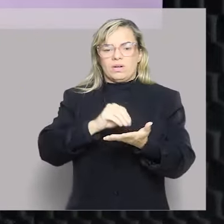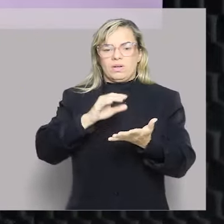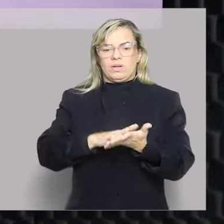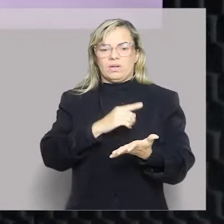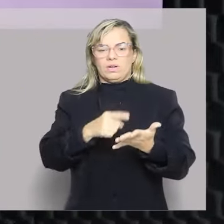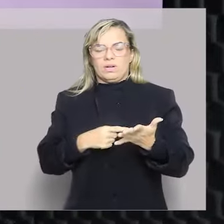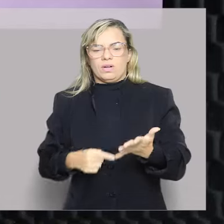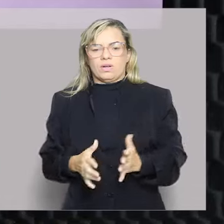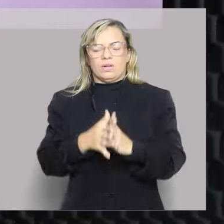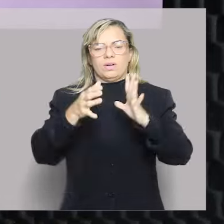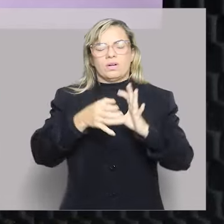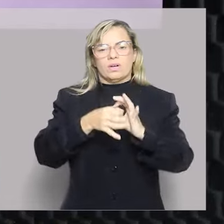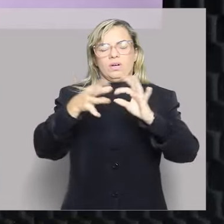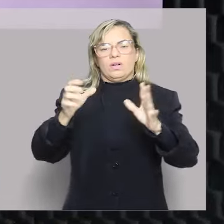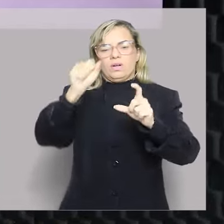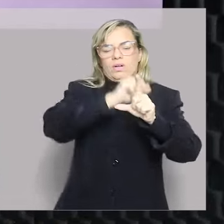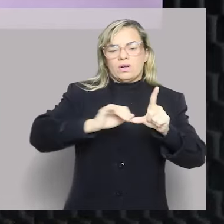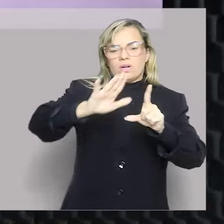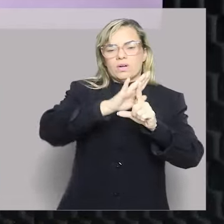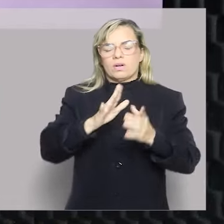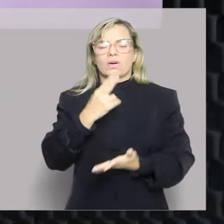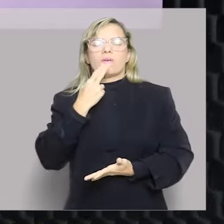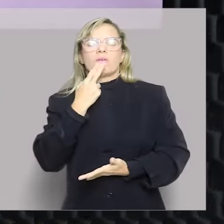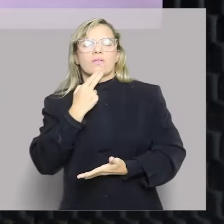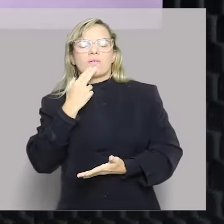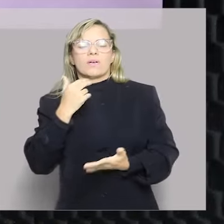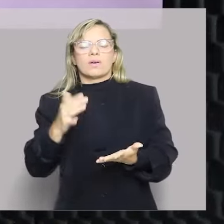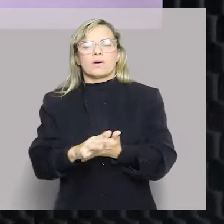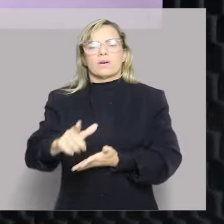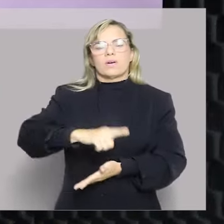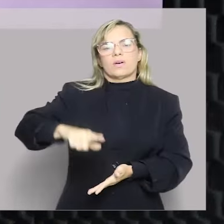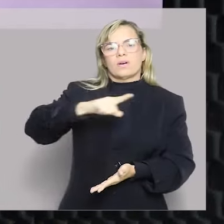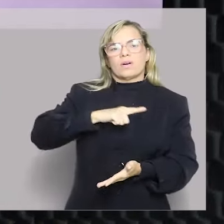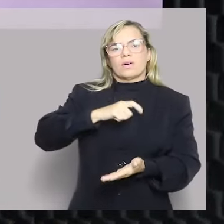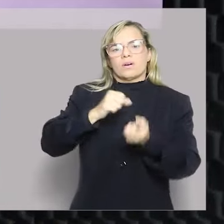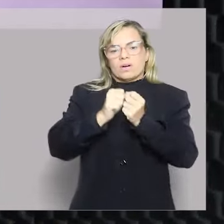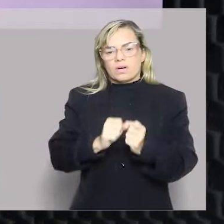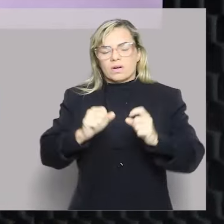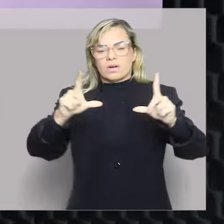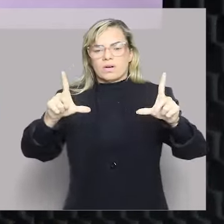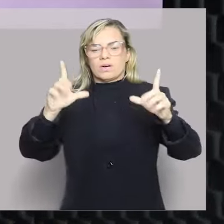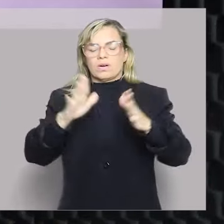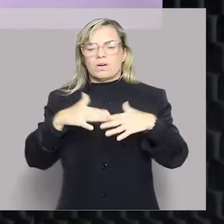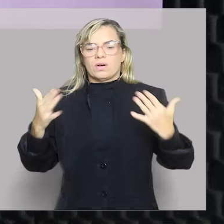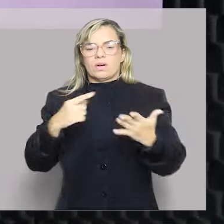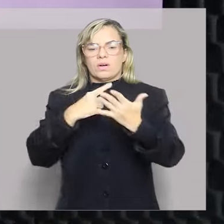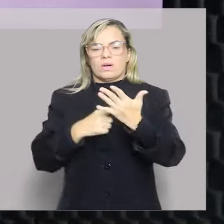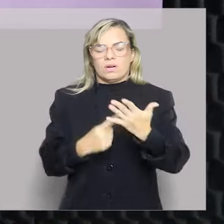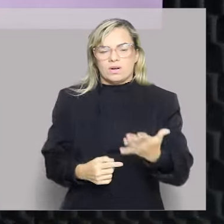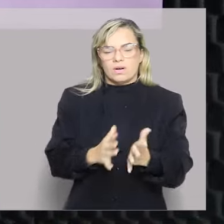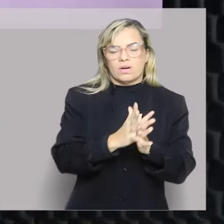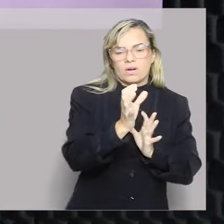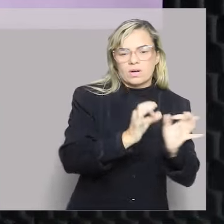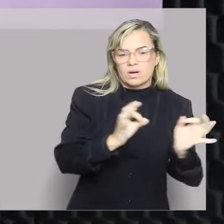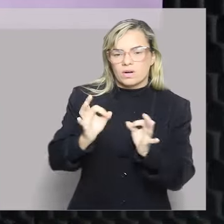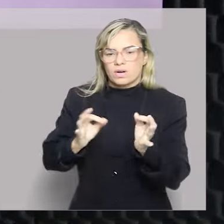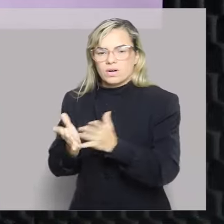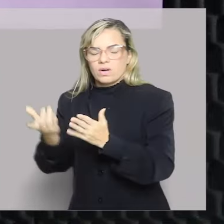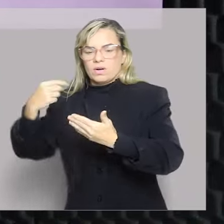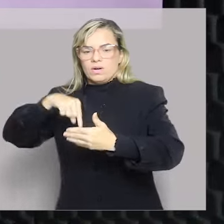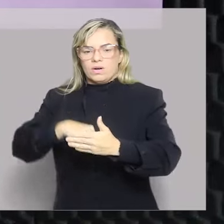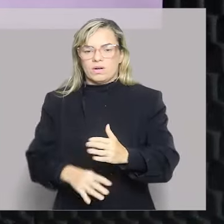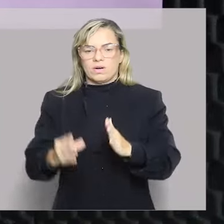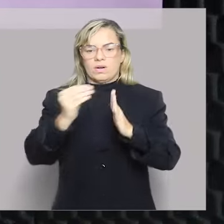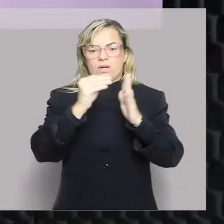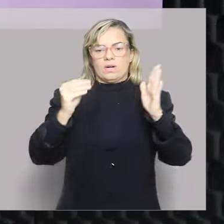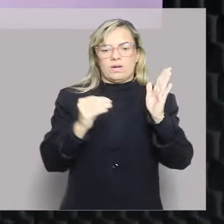todo disponível aí na plataforma para vocês. Vocês vão ter acesso a esses slides. A gente preparou até uma pequena apostila, até com aprofundamento desse